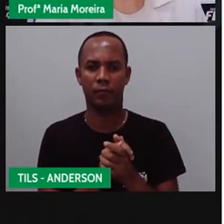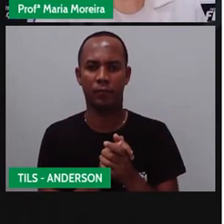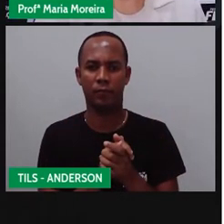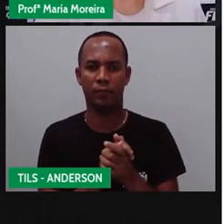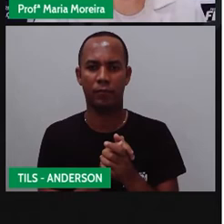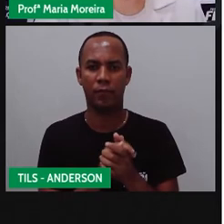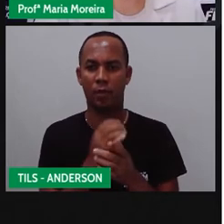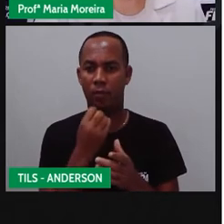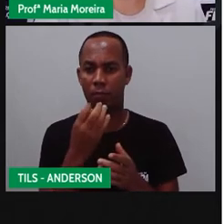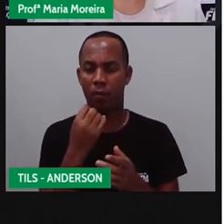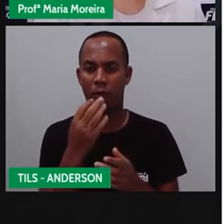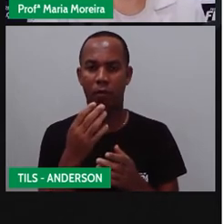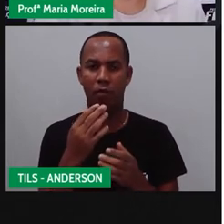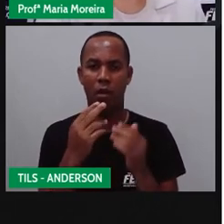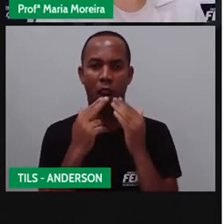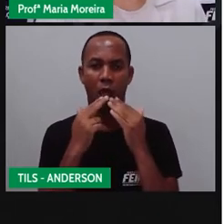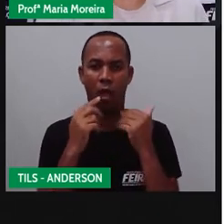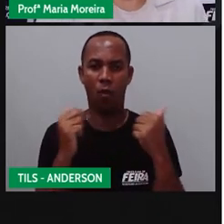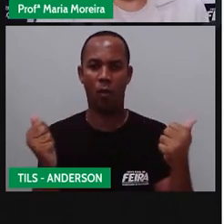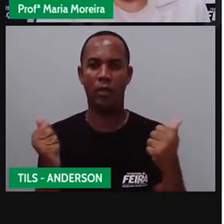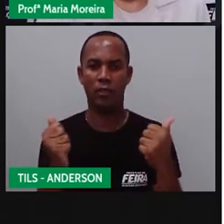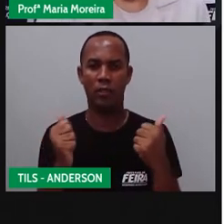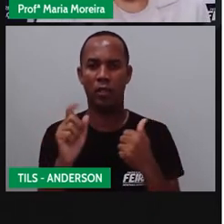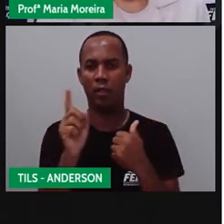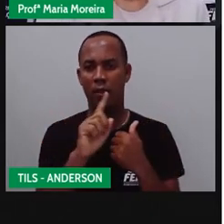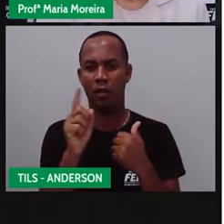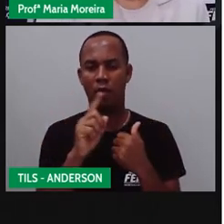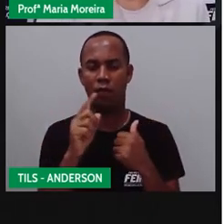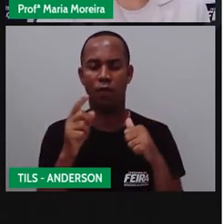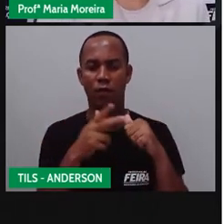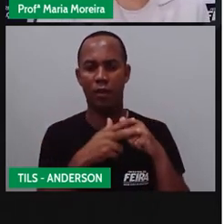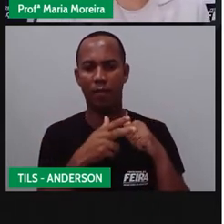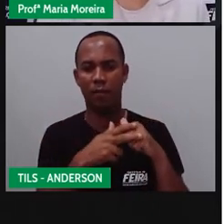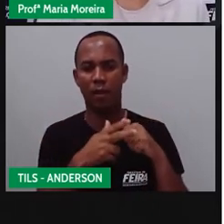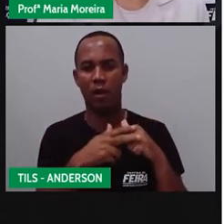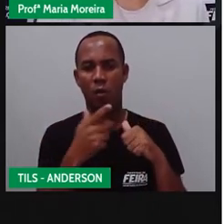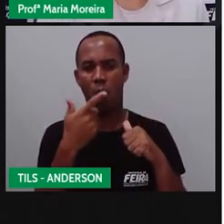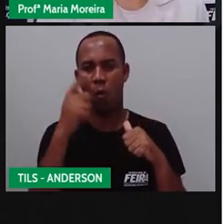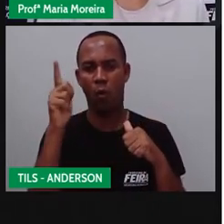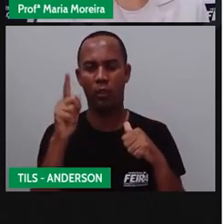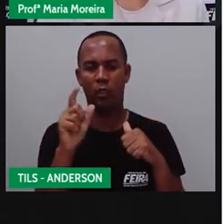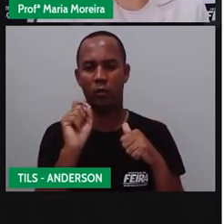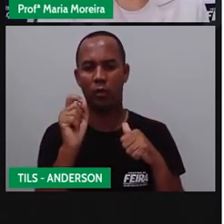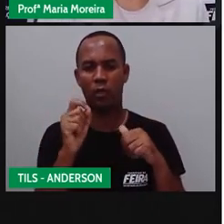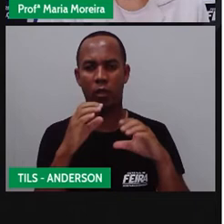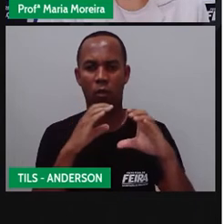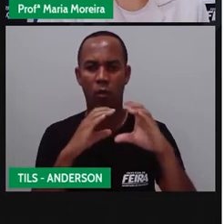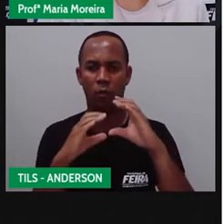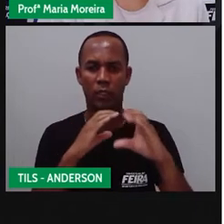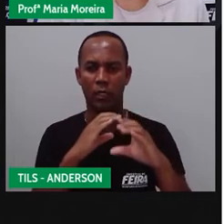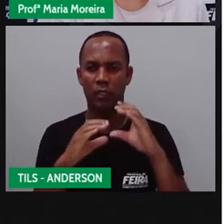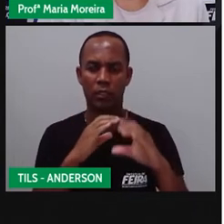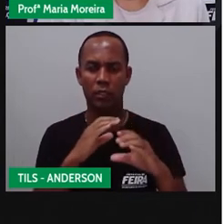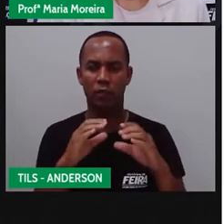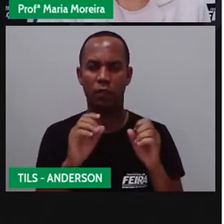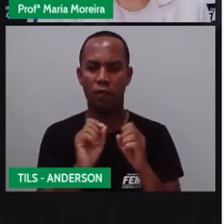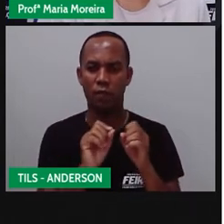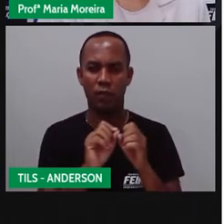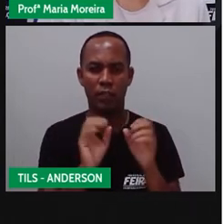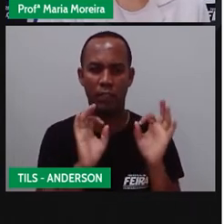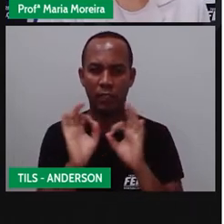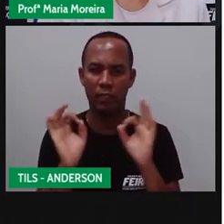Bom, a linguagem não verbal, né? A outra forma de comunicação que não é feita,